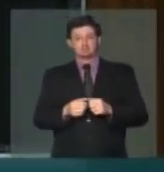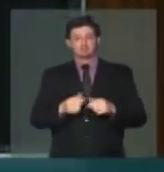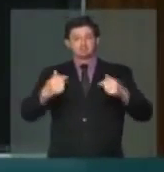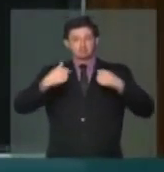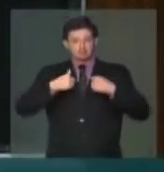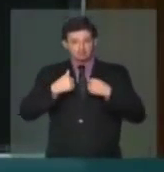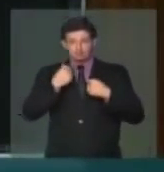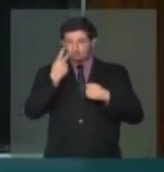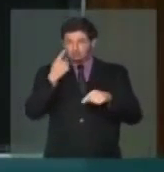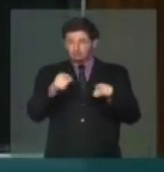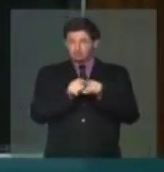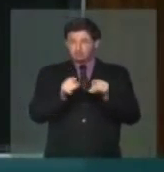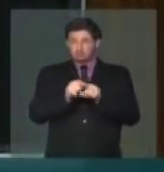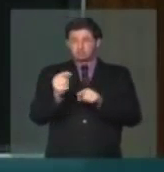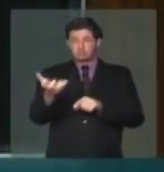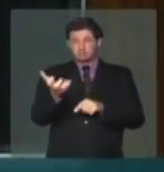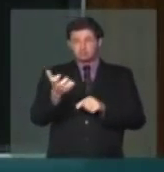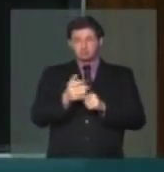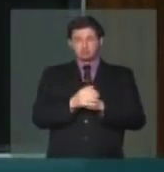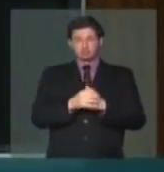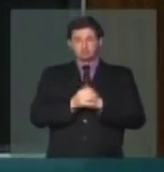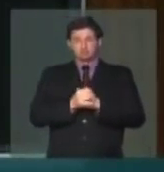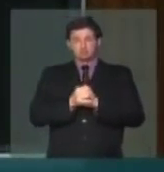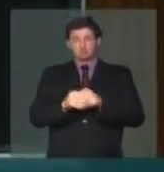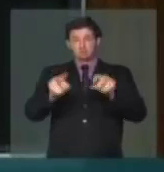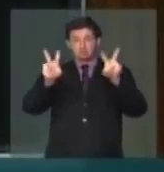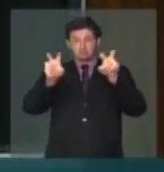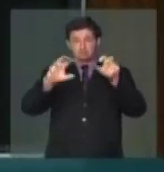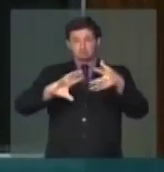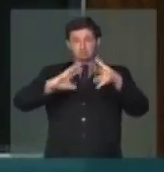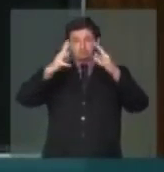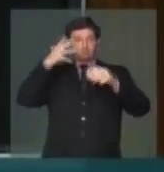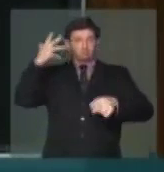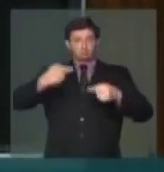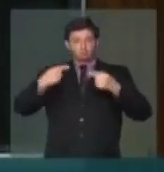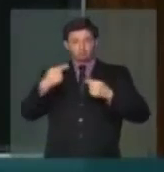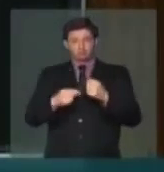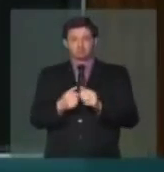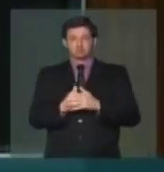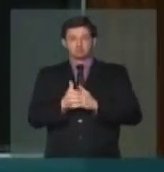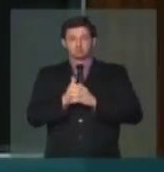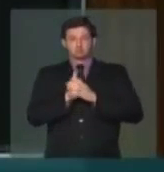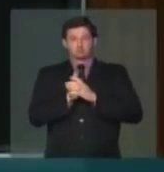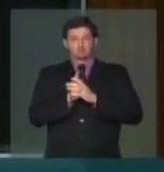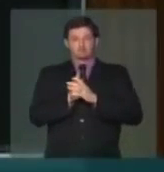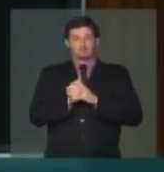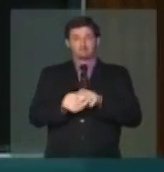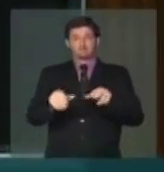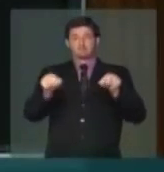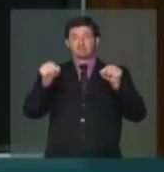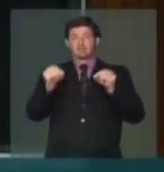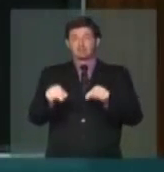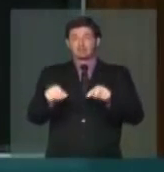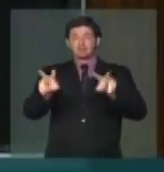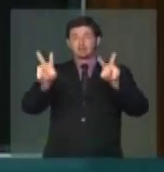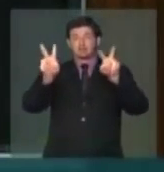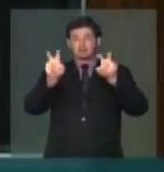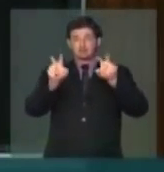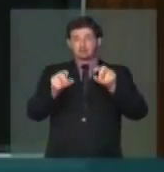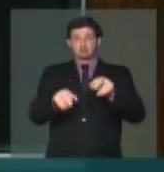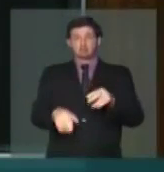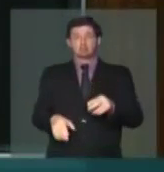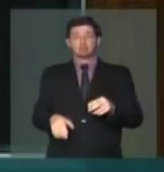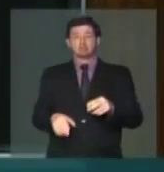aqui de falar também sobre o tema da reforma política. Este tema veio na